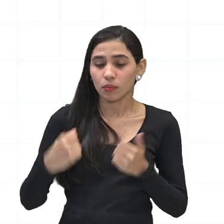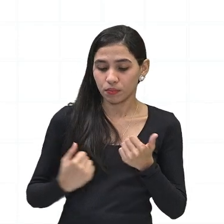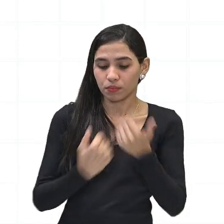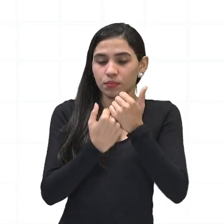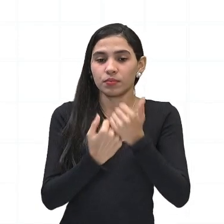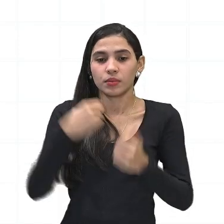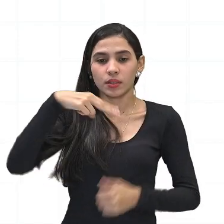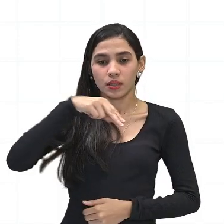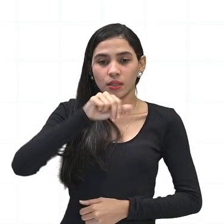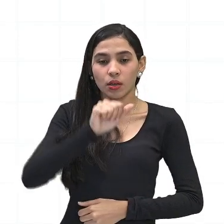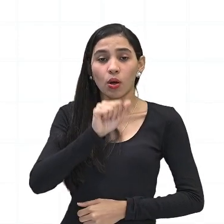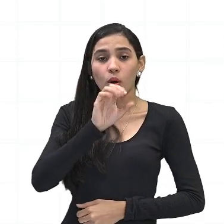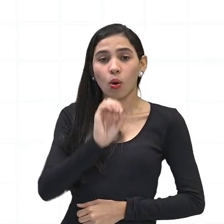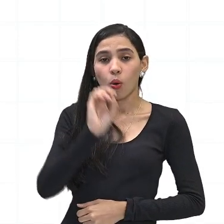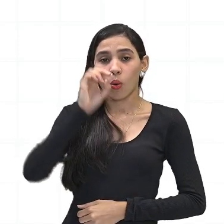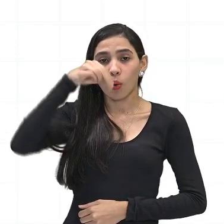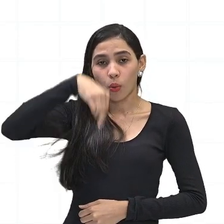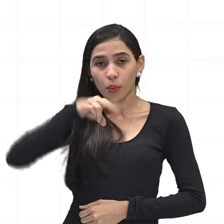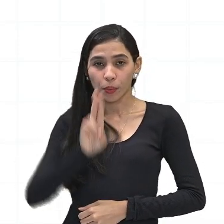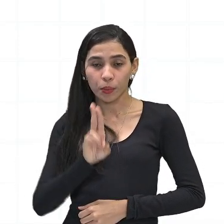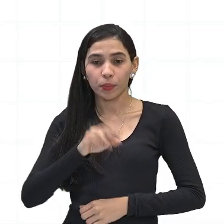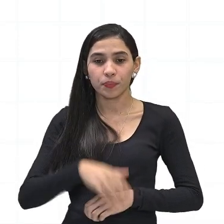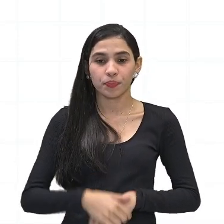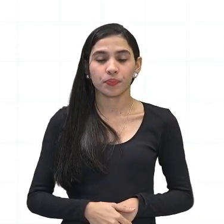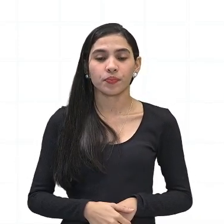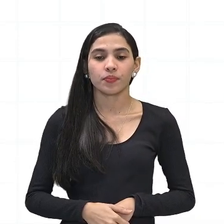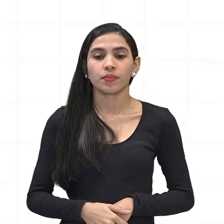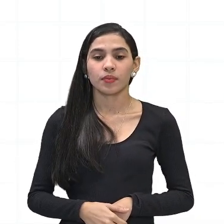Nações Unidas. Então, quando eu digo que